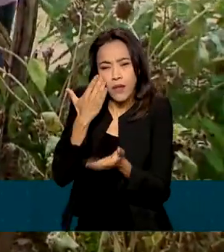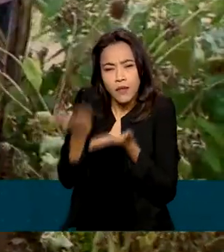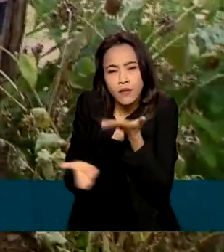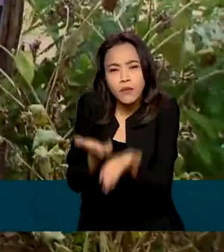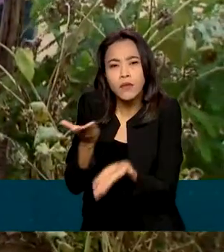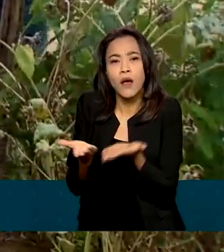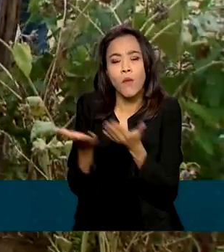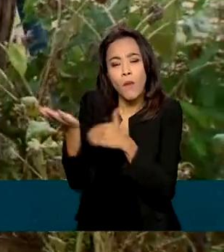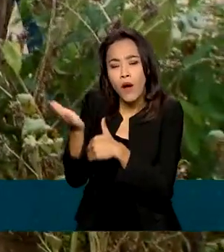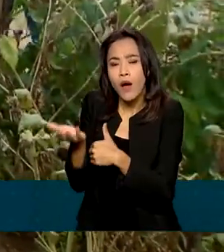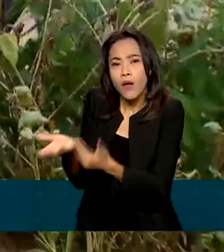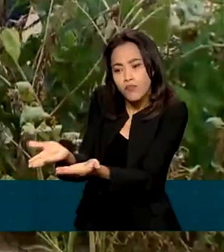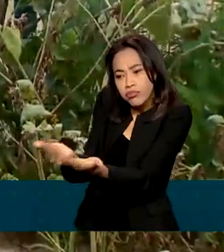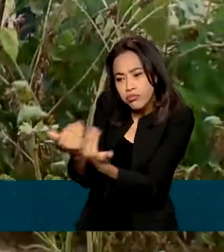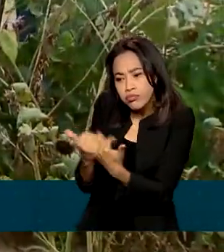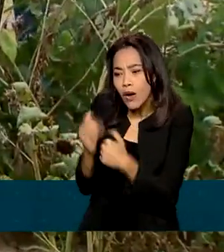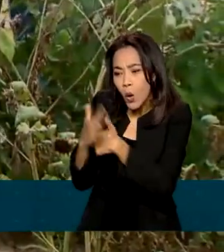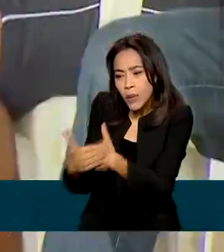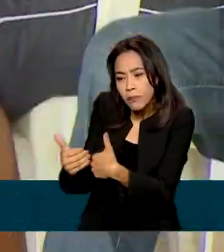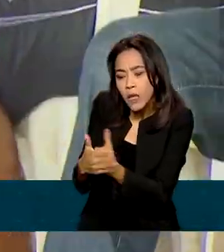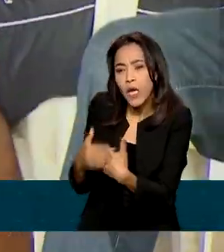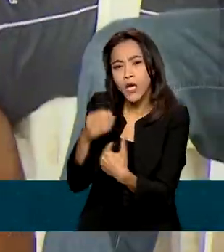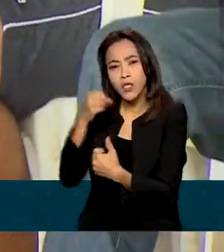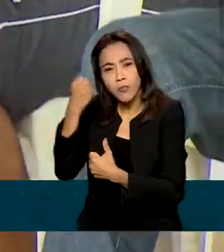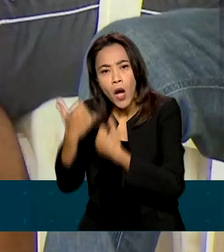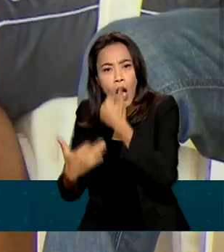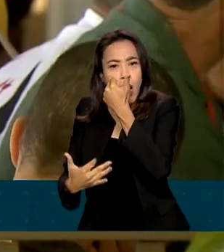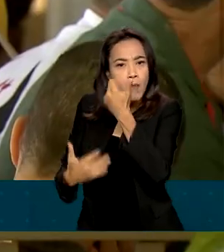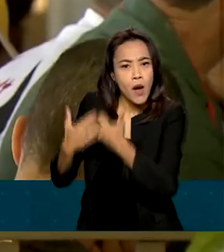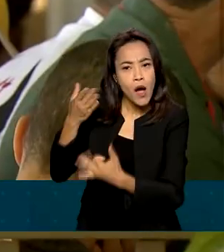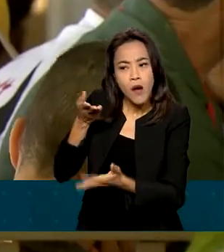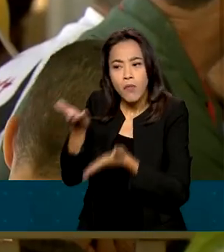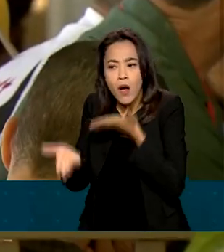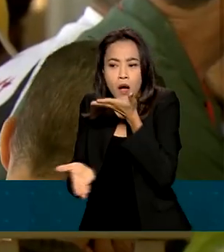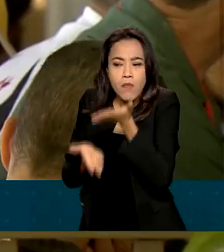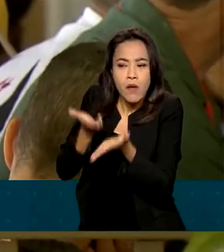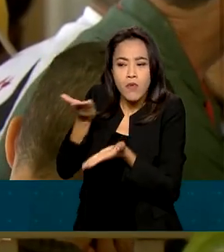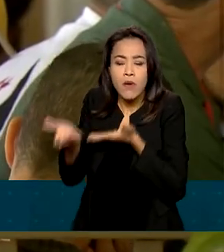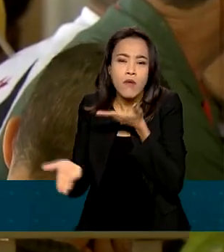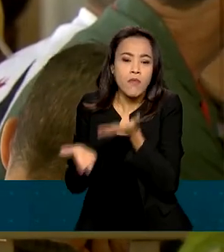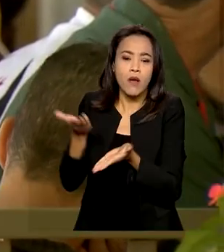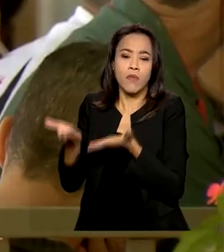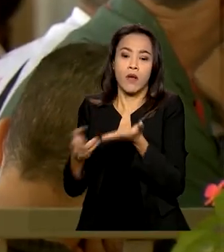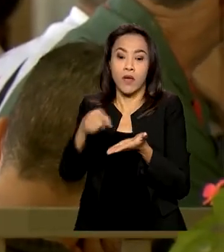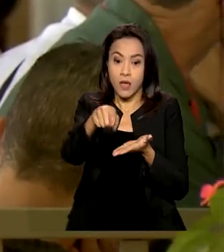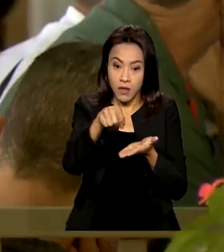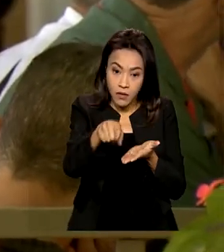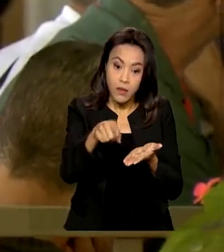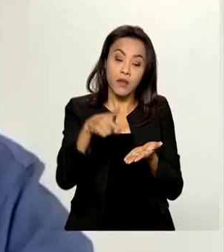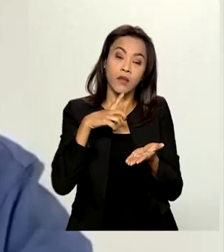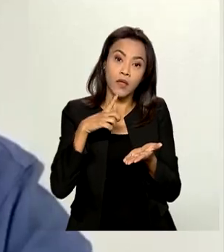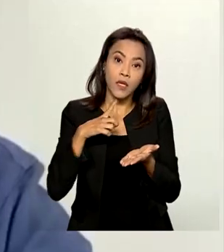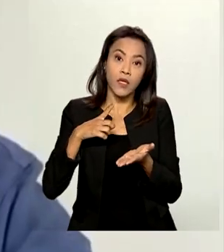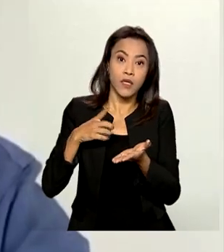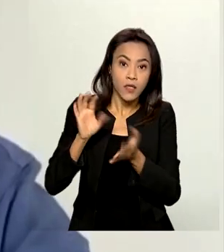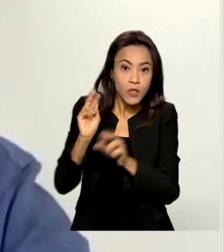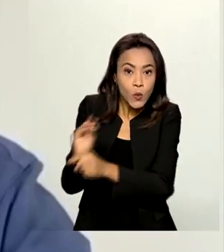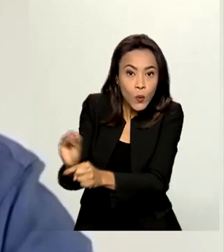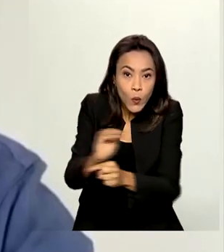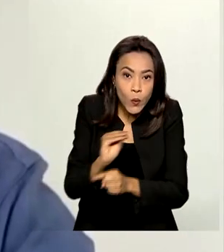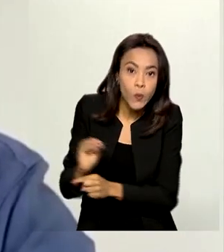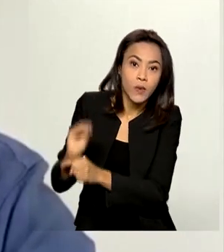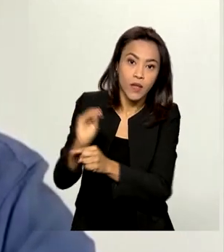acolhimento social voluntário nas comunidades terapêuticas que fazem parte dessa rede expandida, coordenados pela